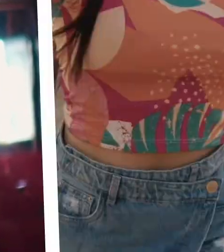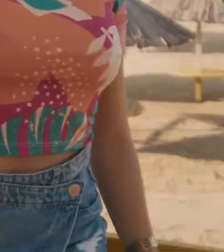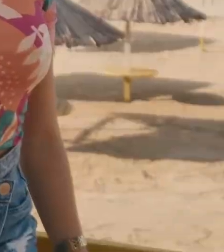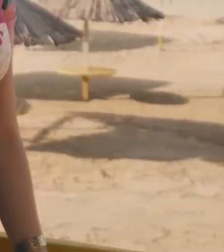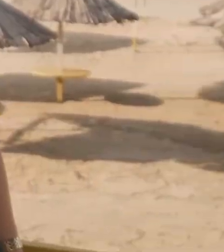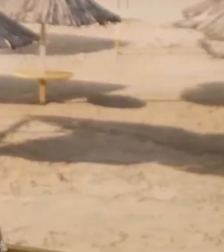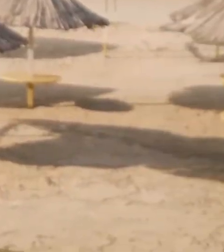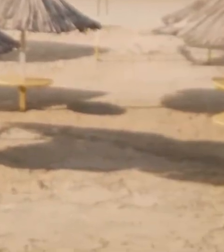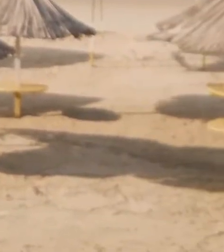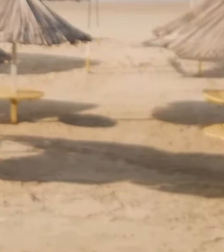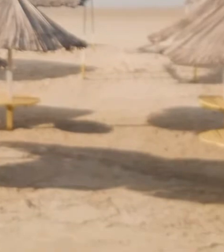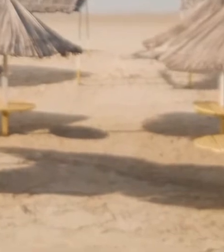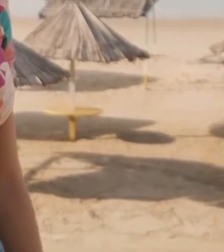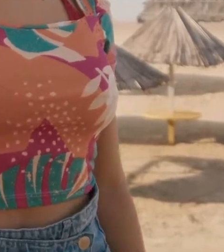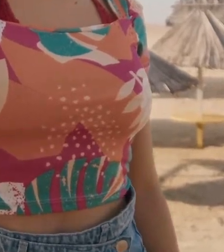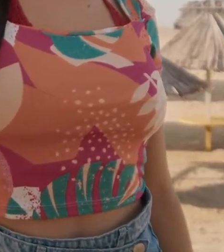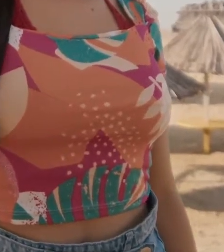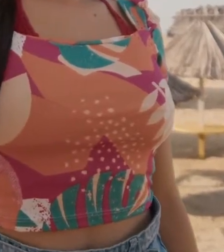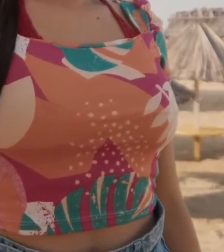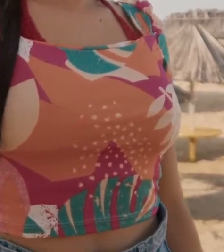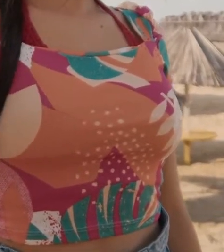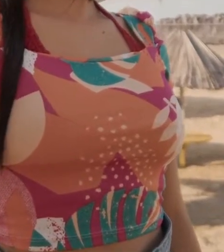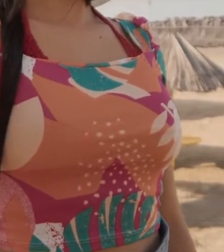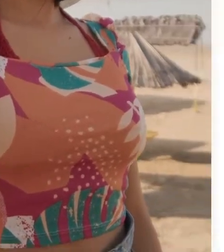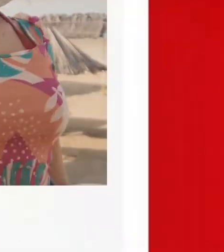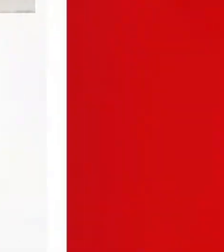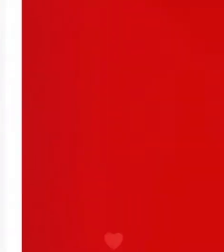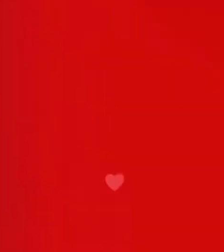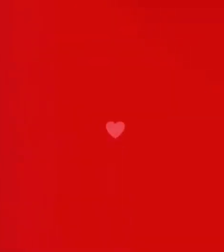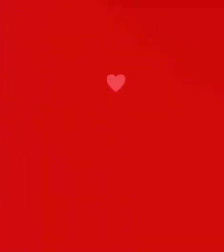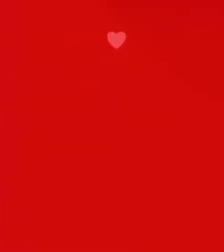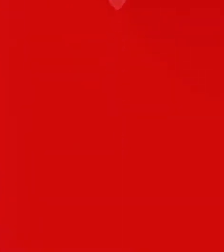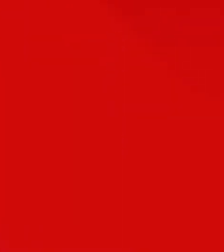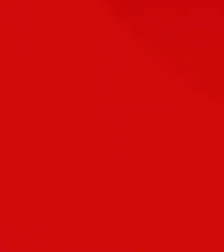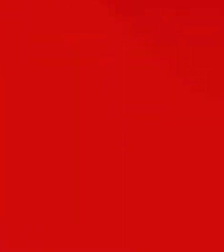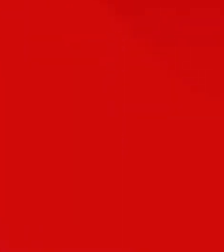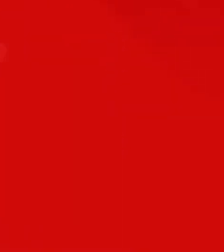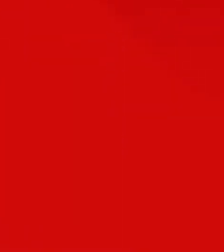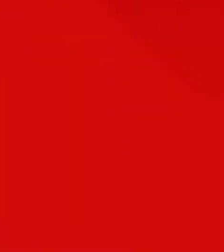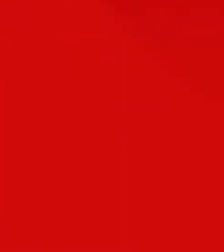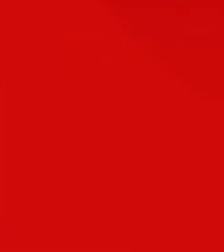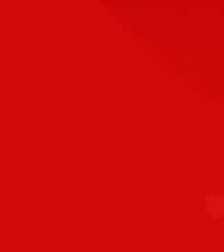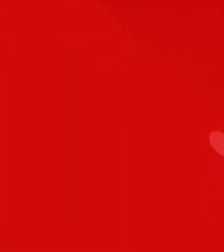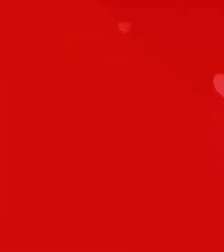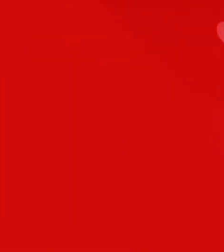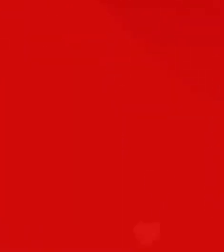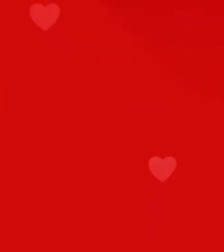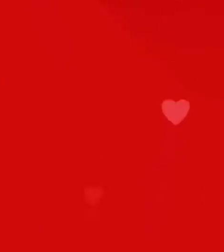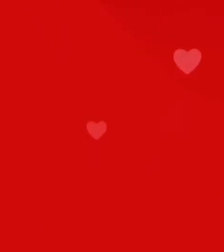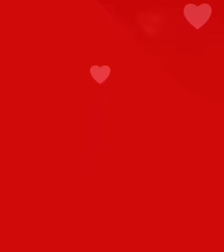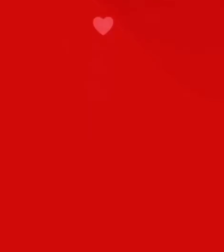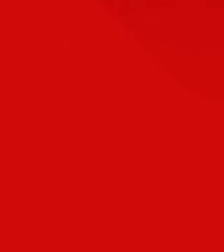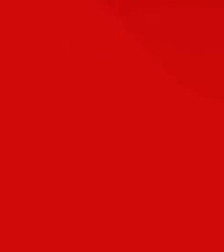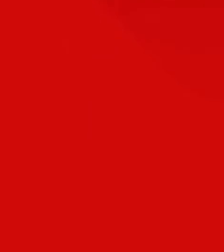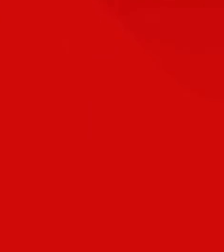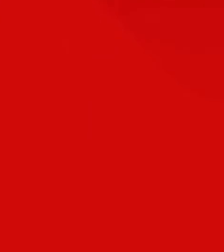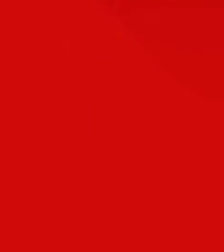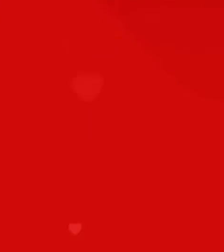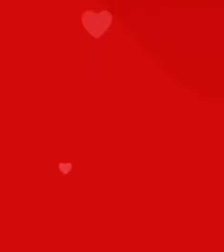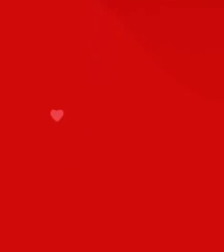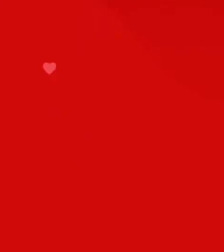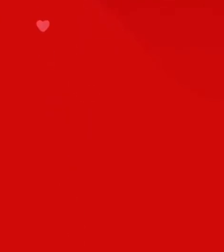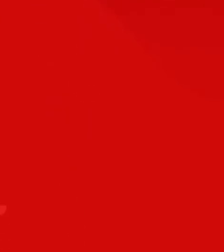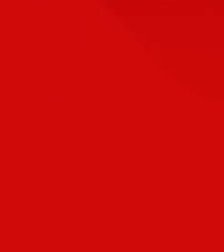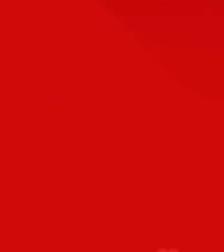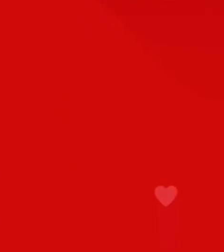cantar. Bia se amarra em praia. As duas têm gostos diferentes, mas na hora de estudar, elas se encontram na plataforma Gonçalves